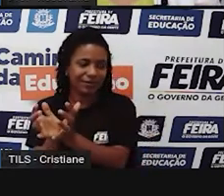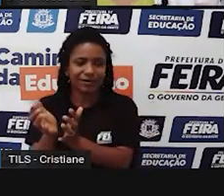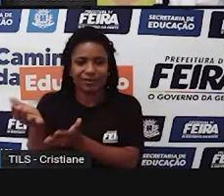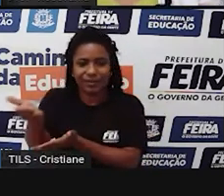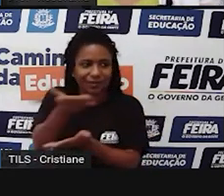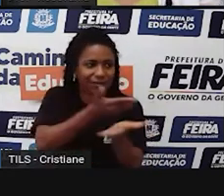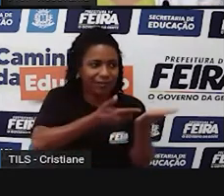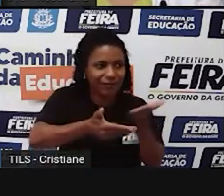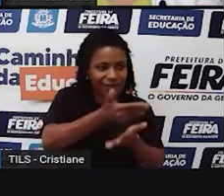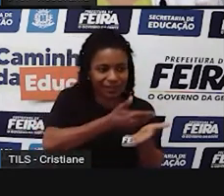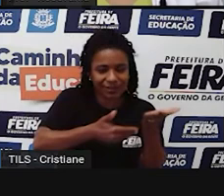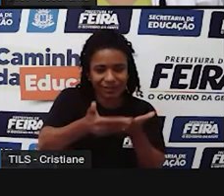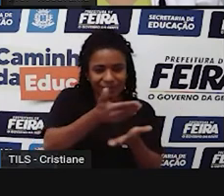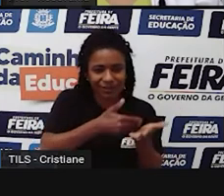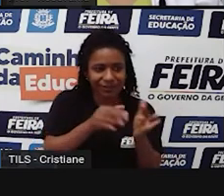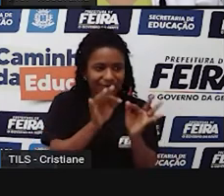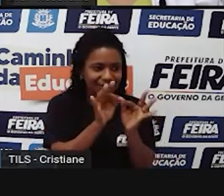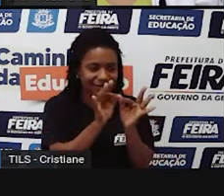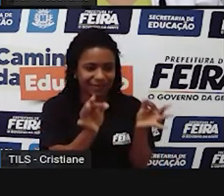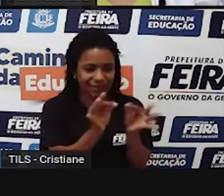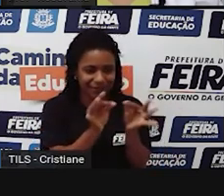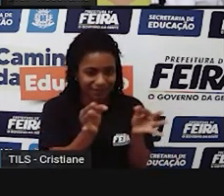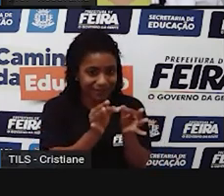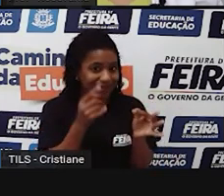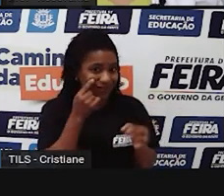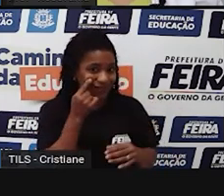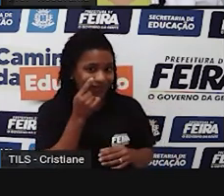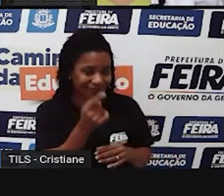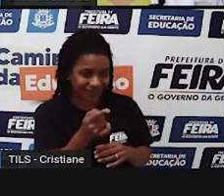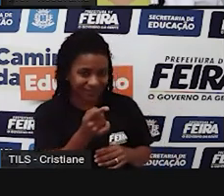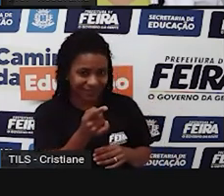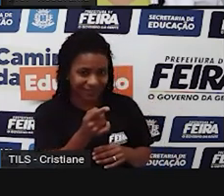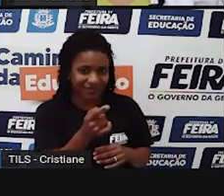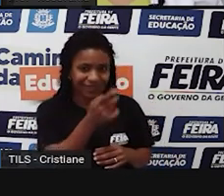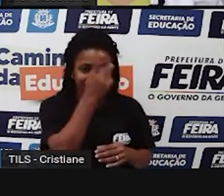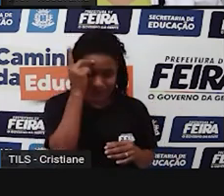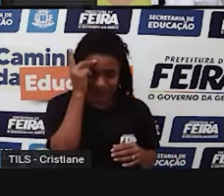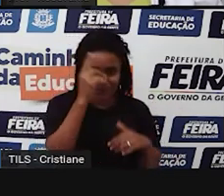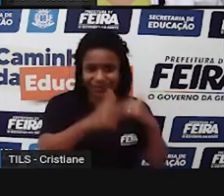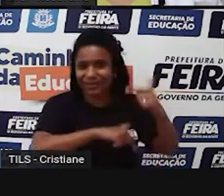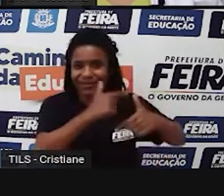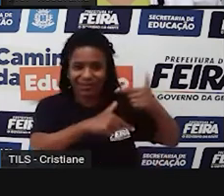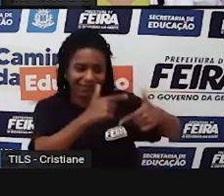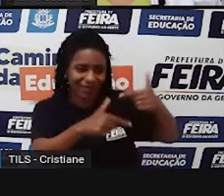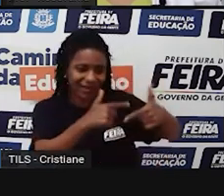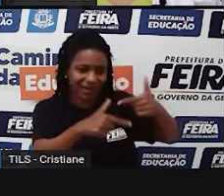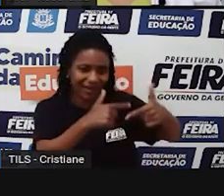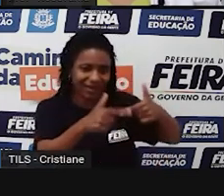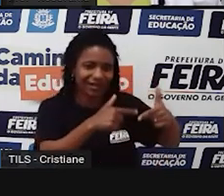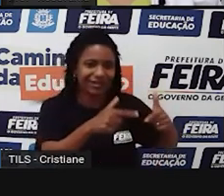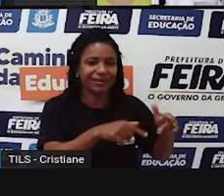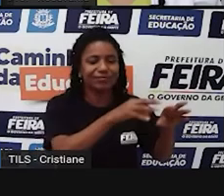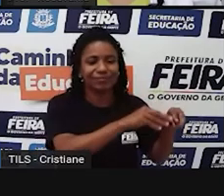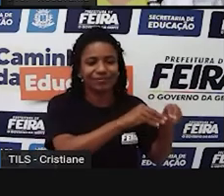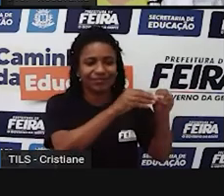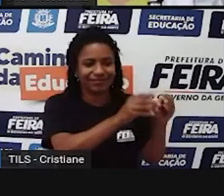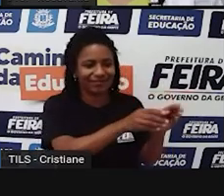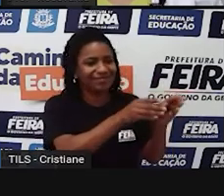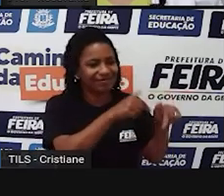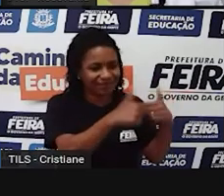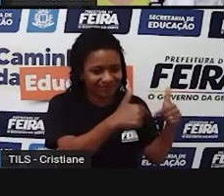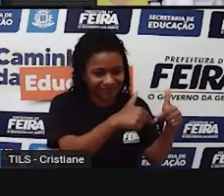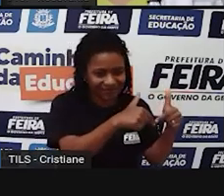simples, que é essa primeira parte aqui da imagem, onde todas as pessoas fazem todas as etapas ali do serviço.